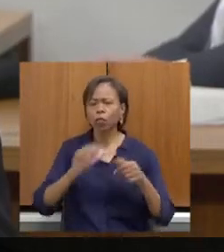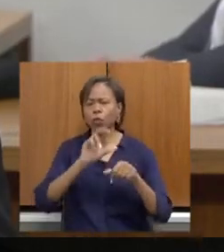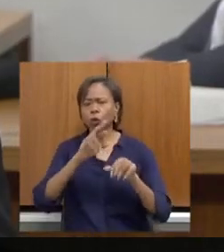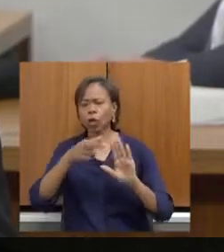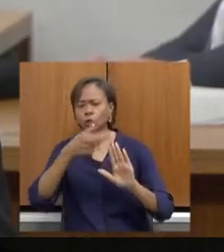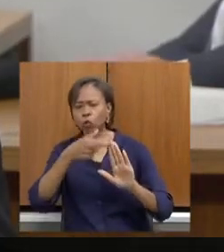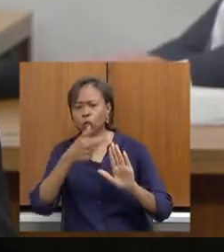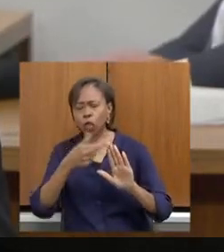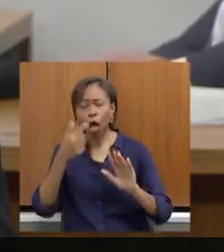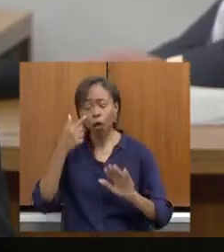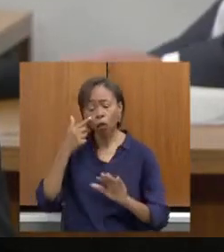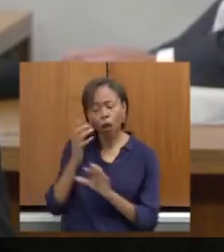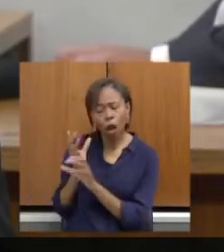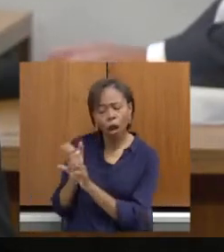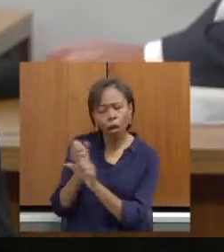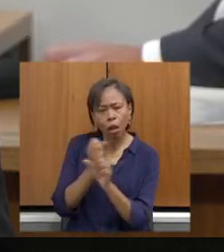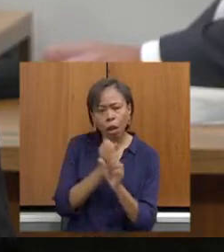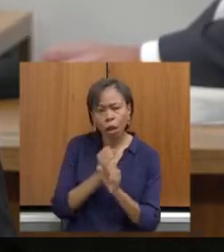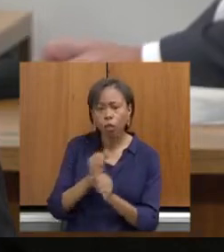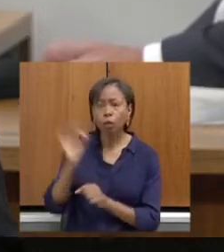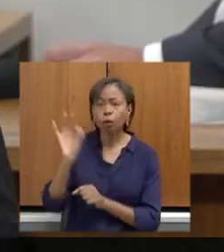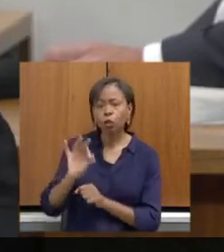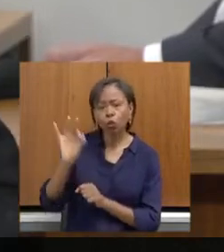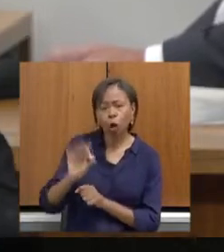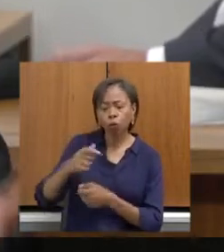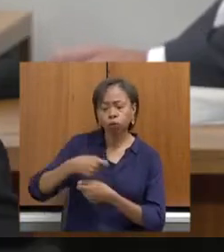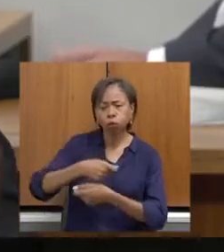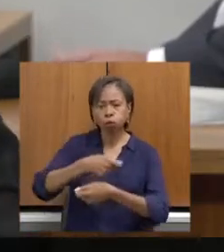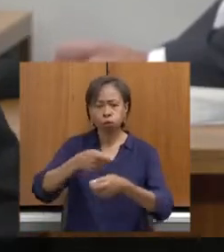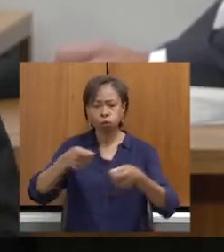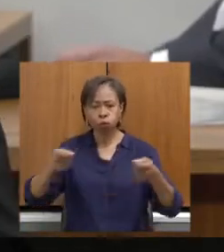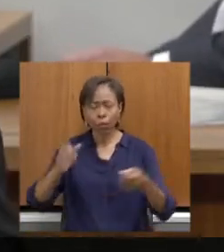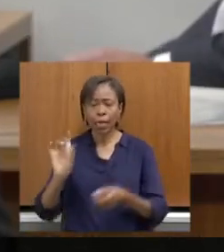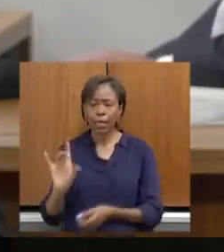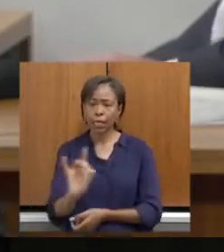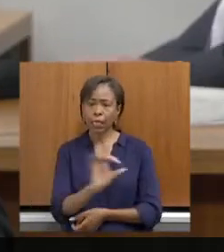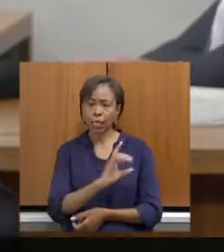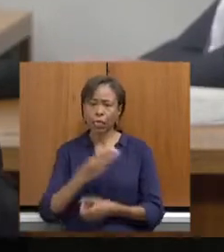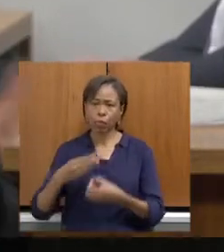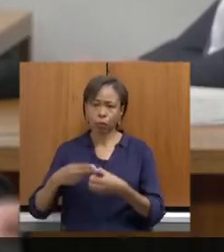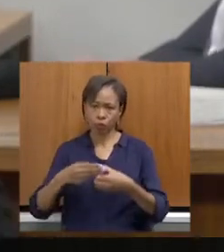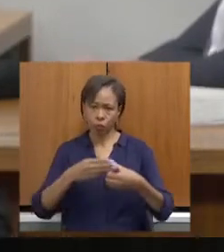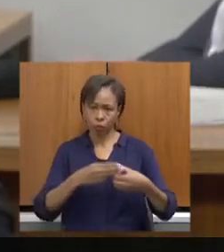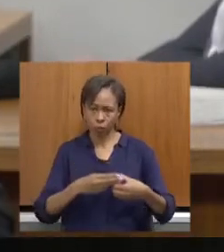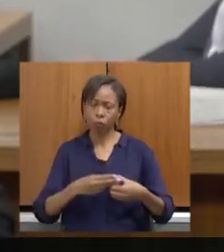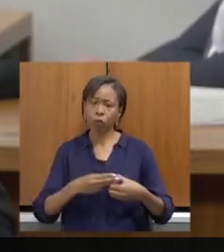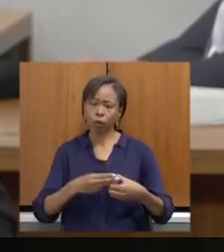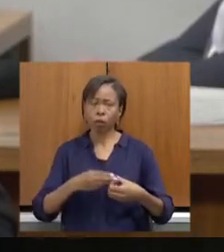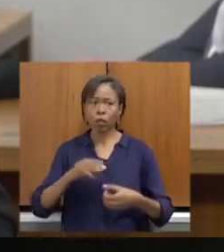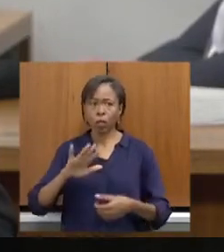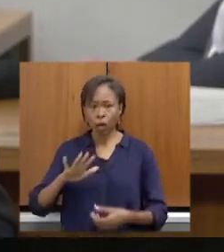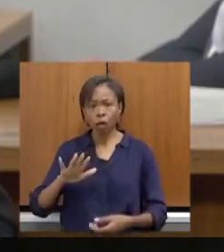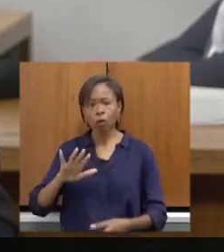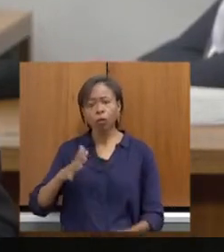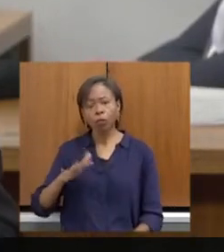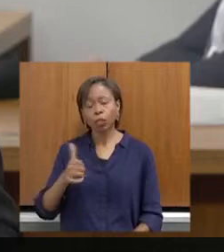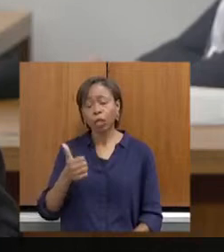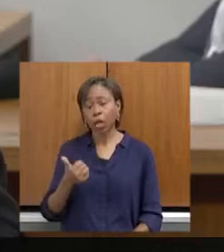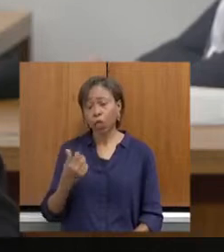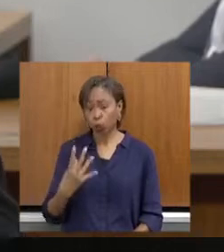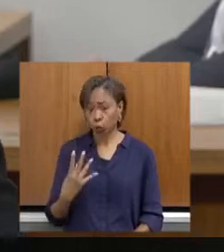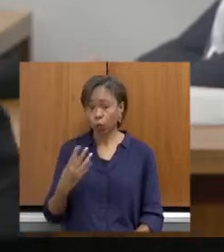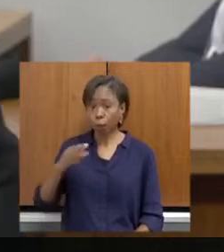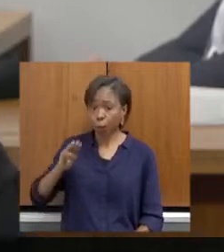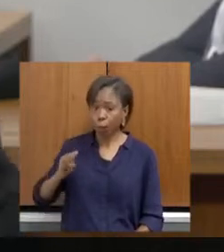índice percentual que cada município vai receber. E, como eu comentei, vai dar, esse ano, R 14 milhões